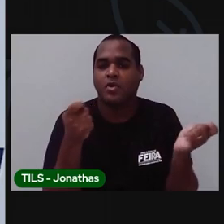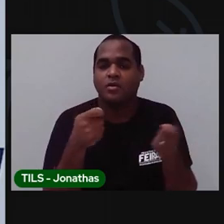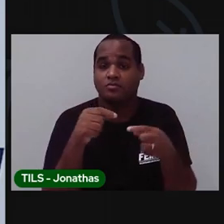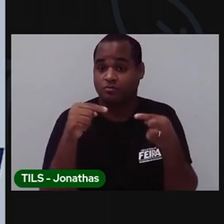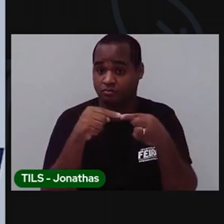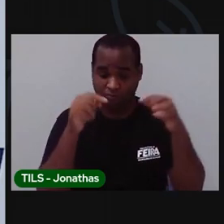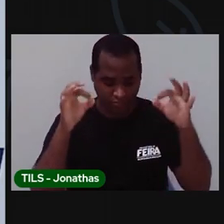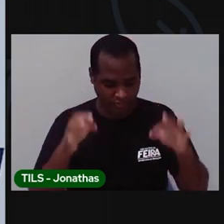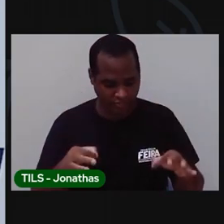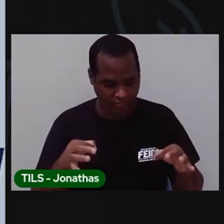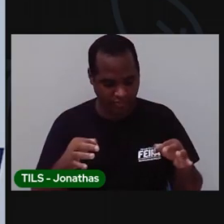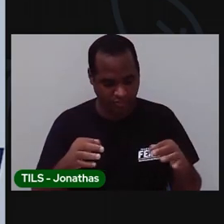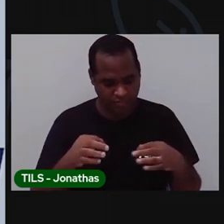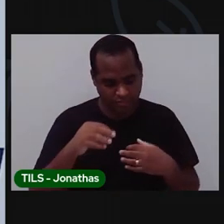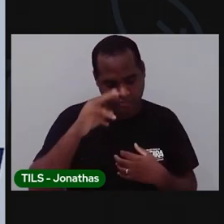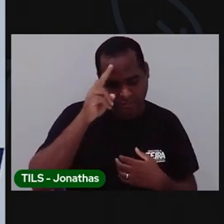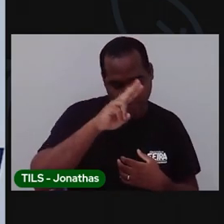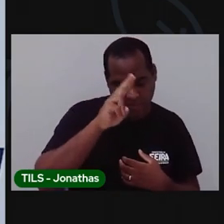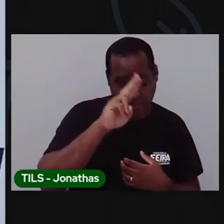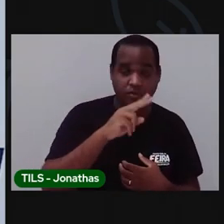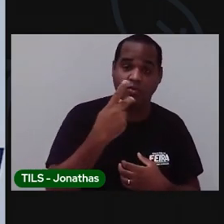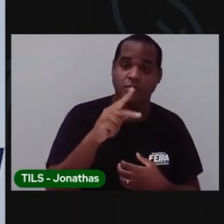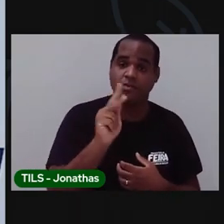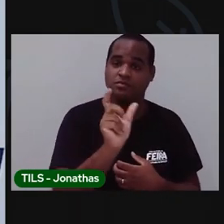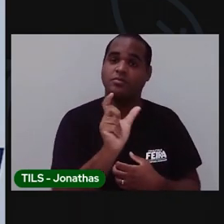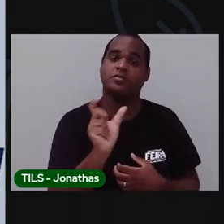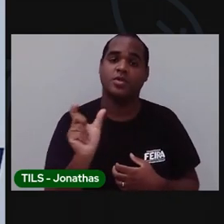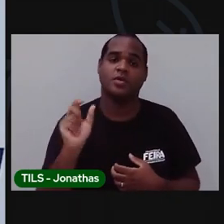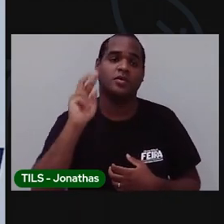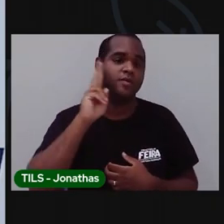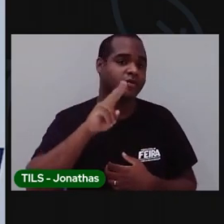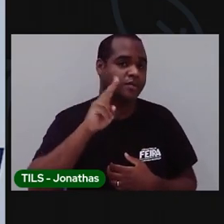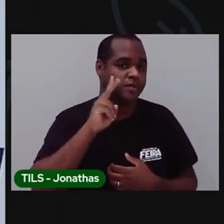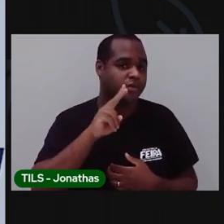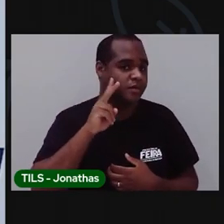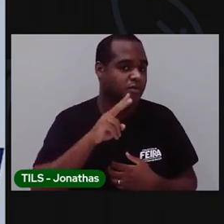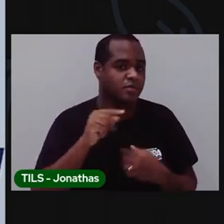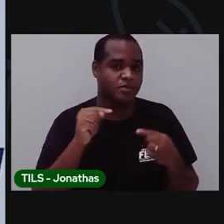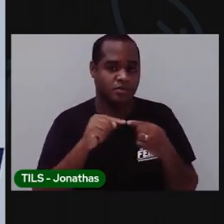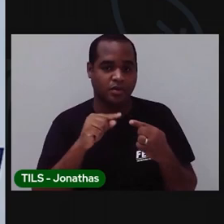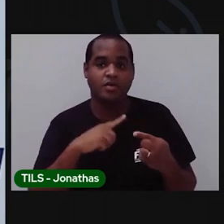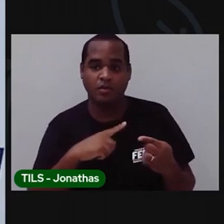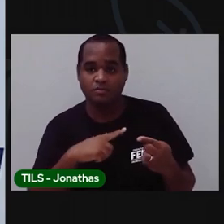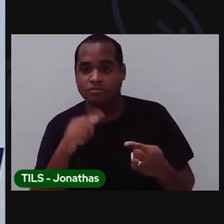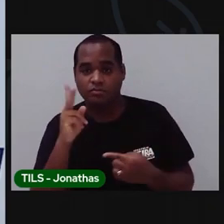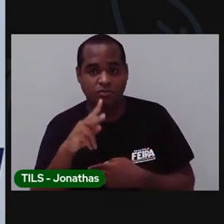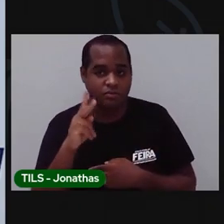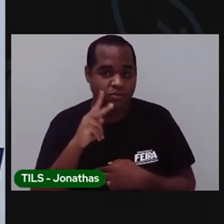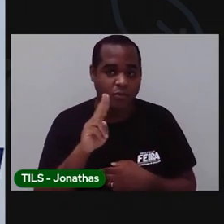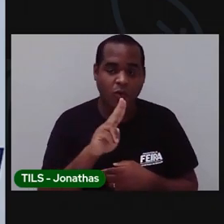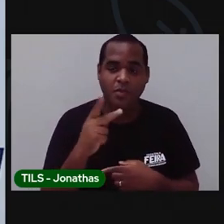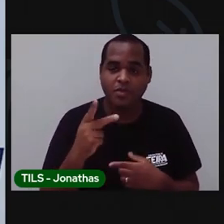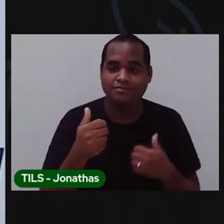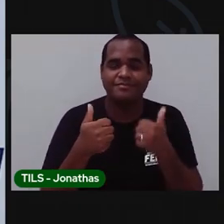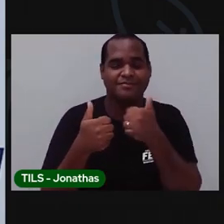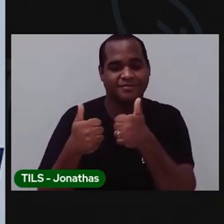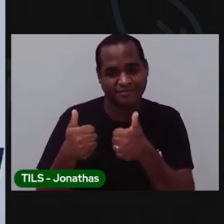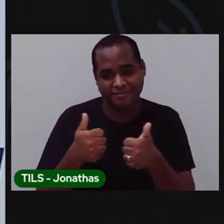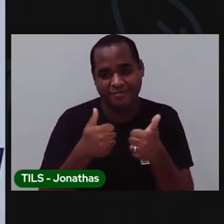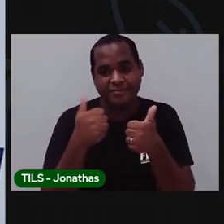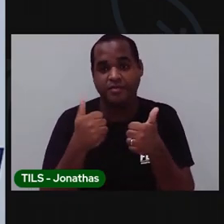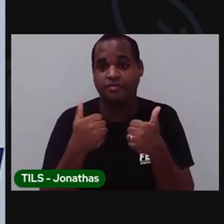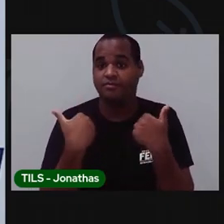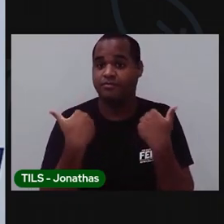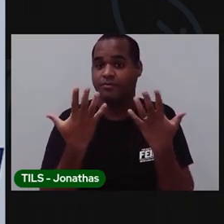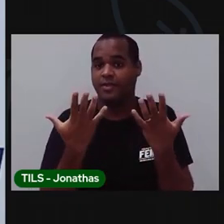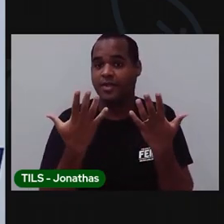aqui. Você lembra do nome dos coleguinhas? Você tem a lista com o nome dos coleguinhas? Isso. Então,